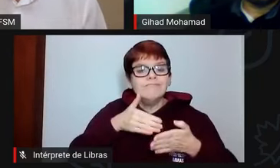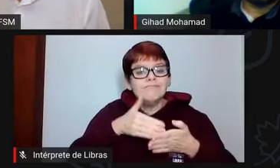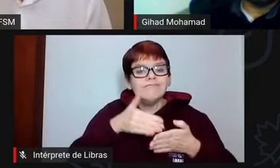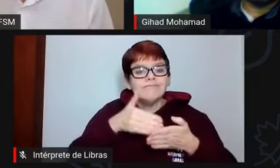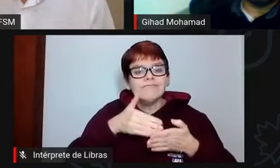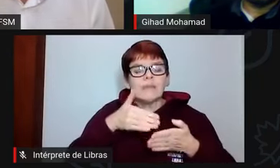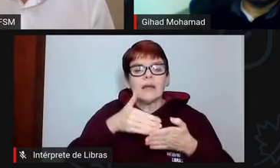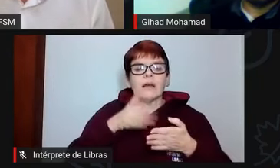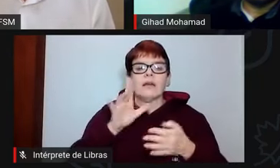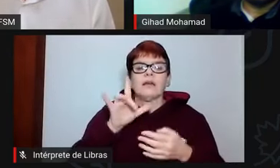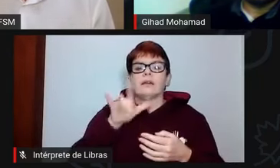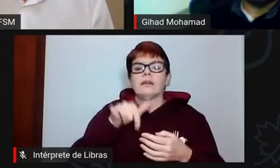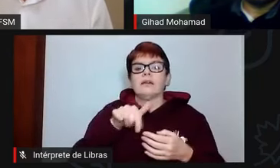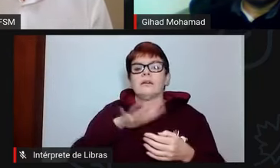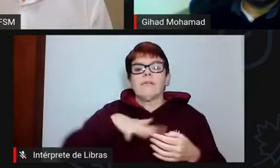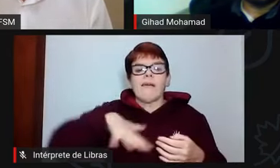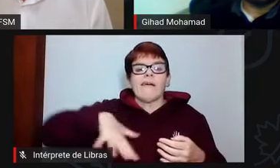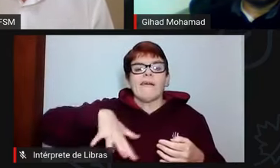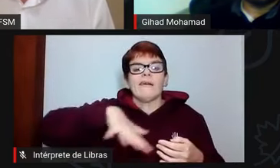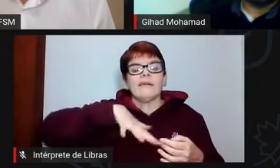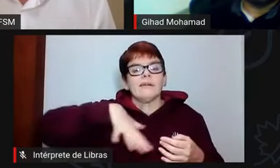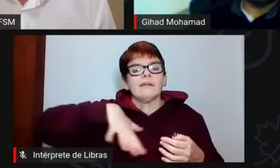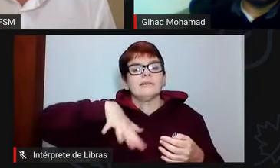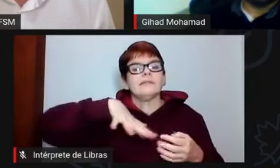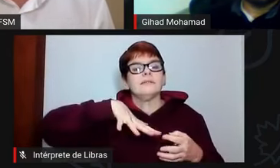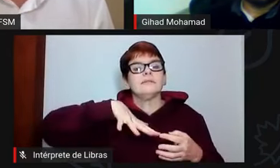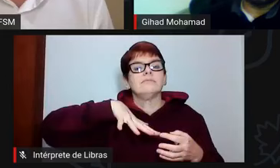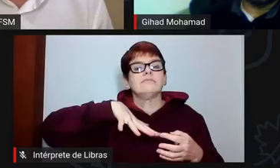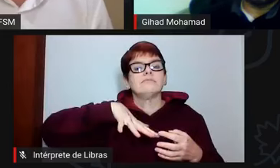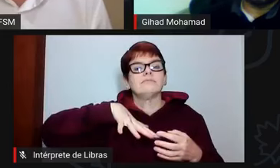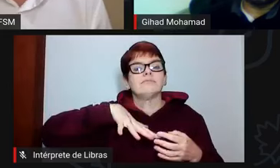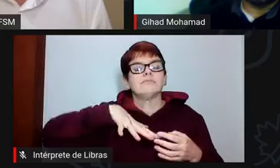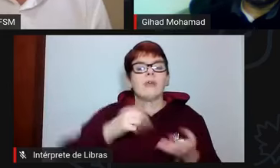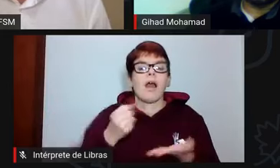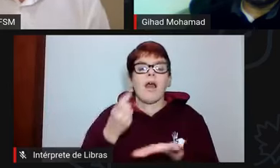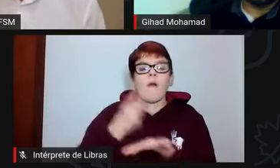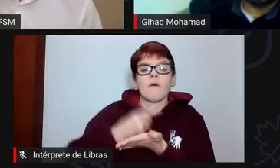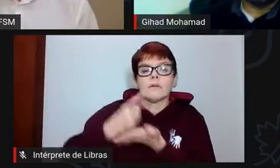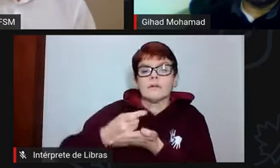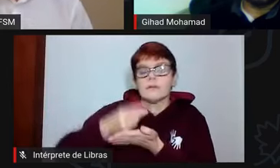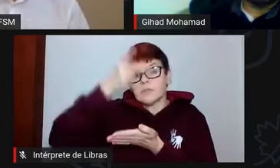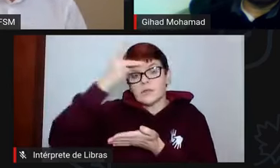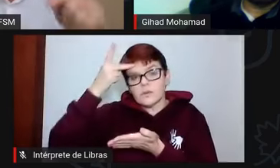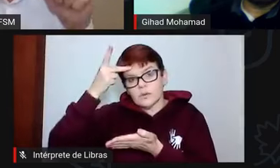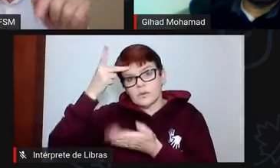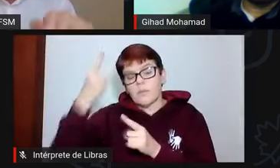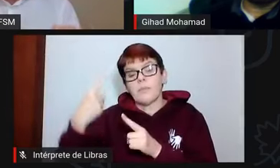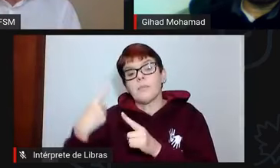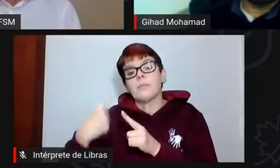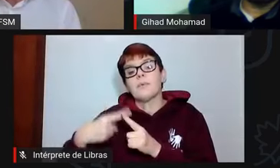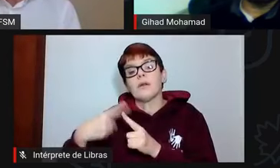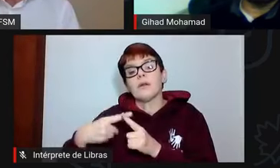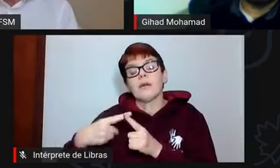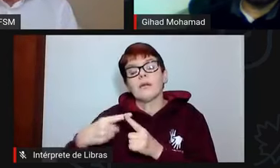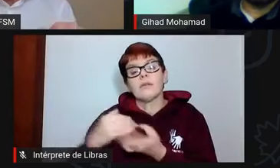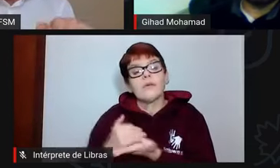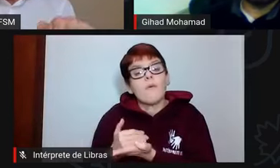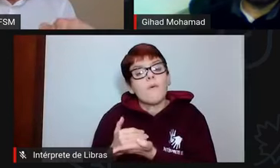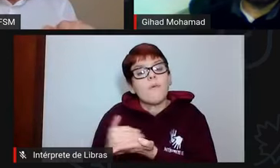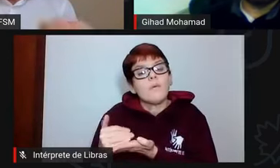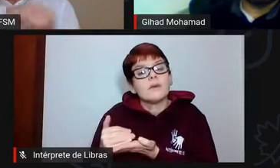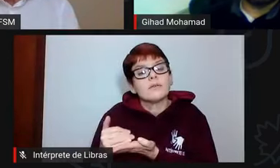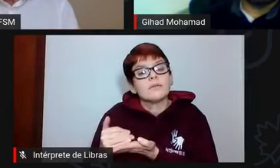sérias restrições à contratação de pessoal, porque estão desde o princípio do ano,